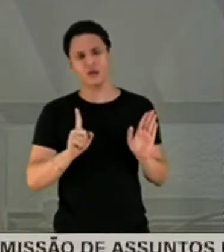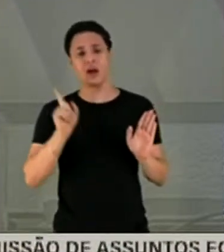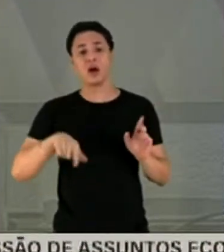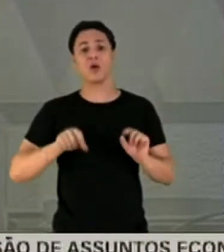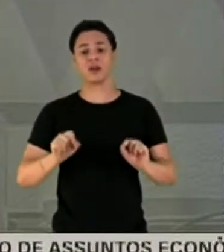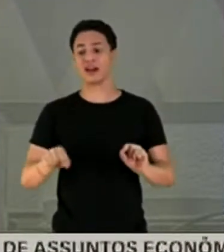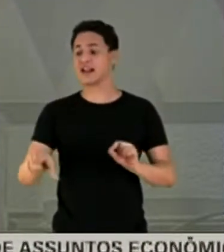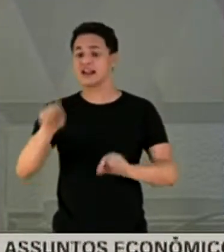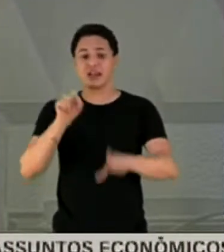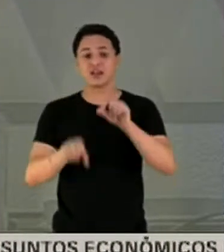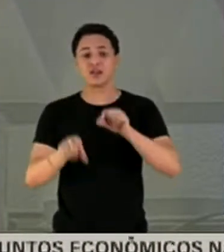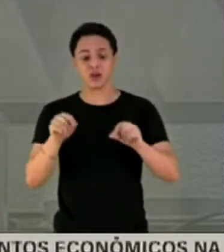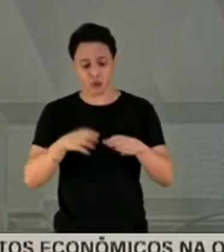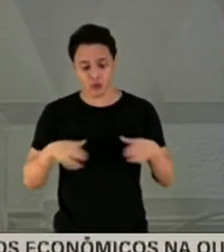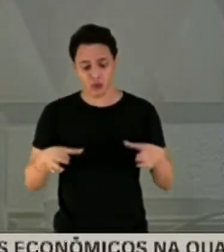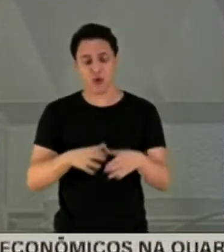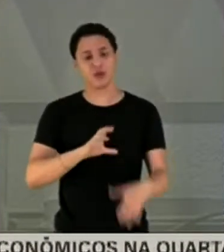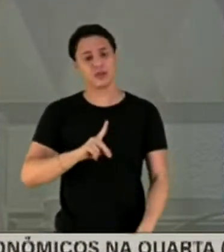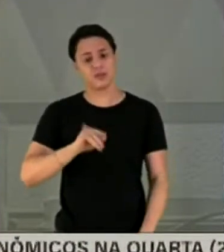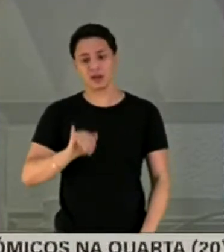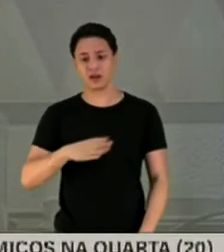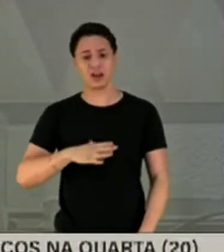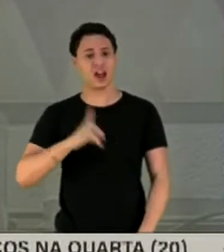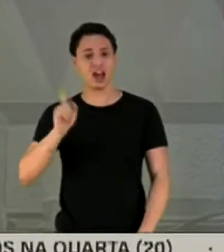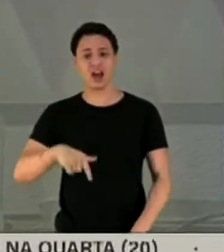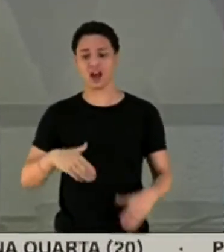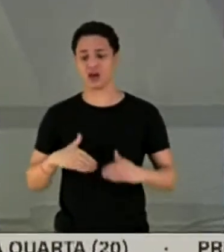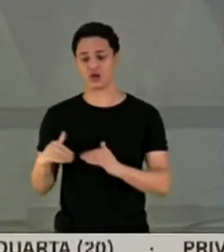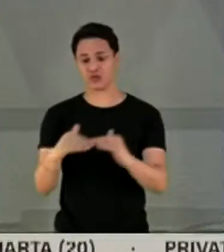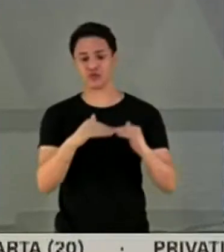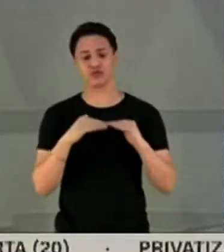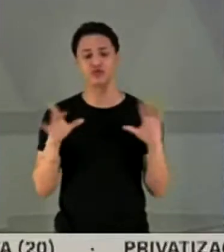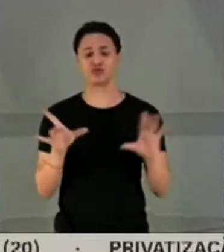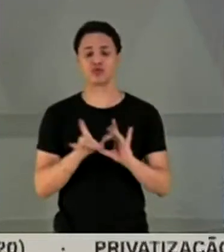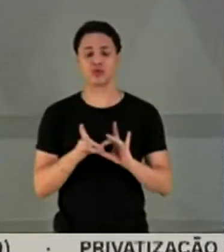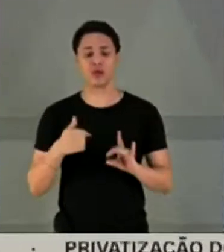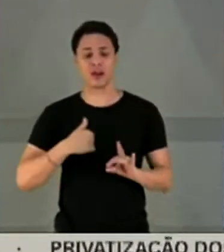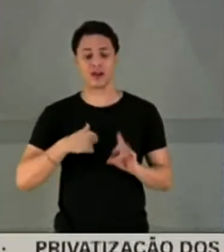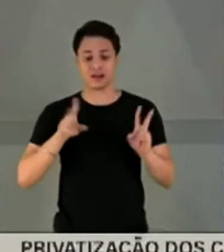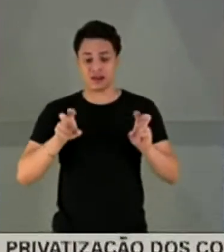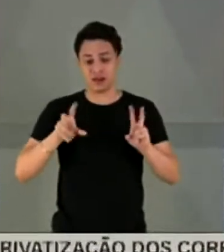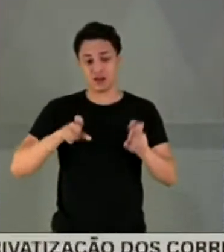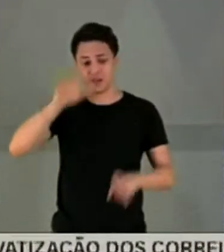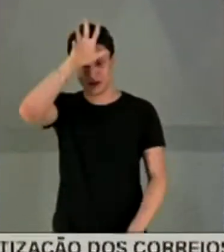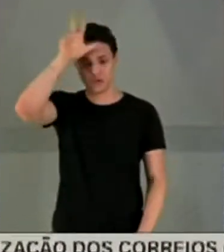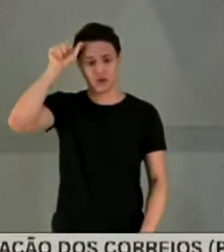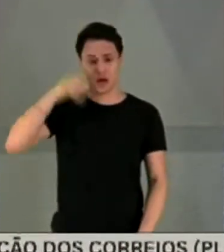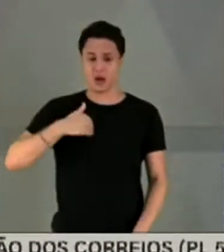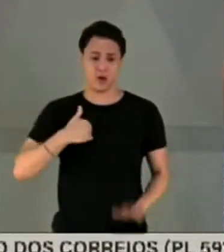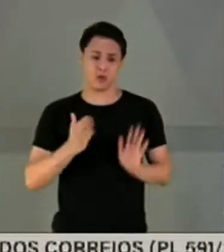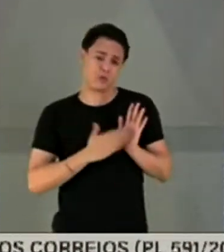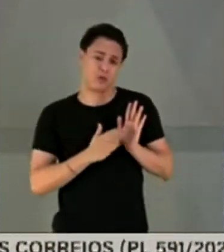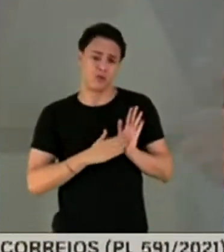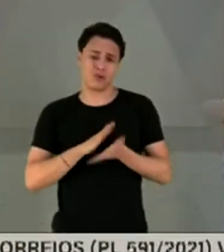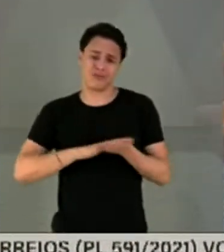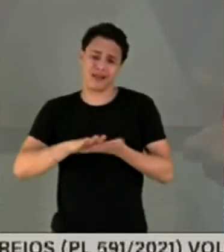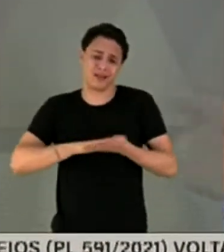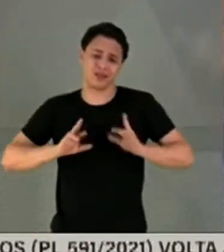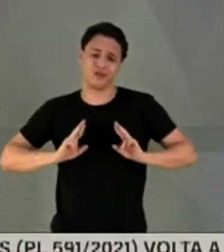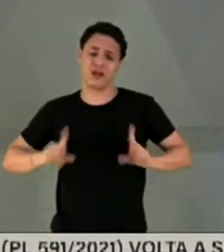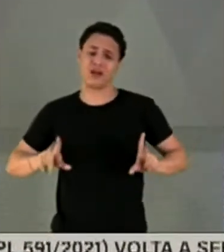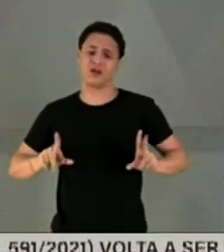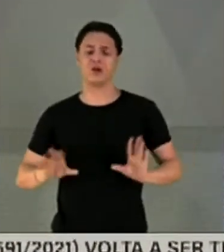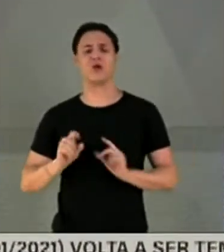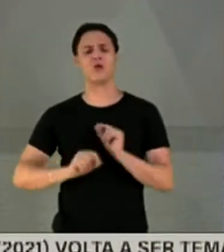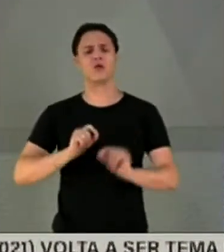decisão da comissão, que é completamente diferente. Eu, com relação ao Amazonas, não proporei nada diferentemente